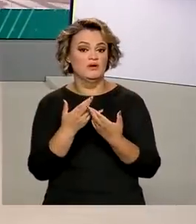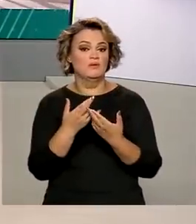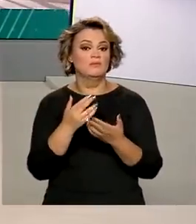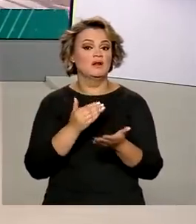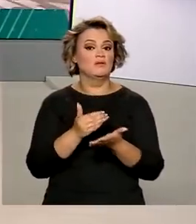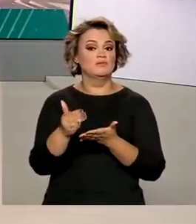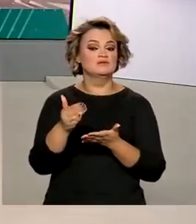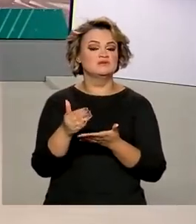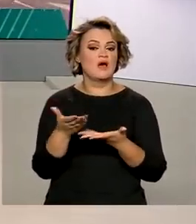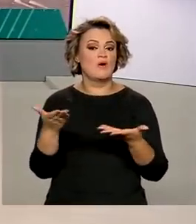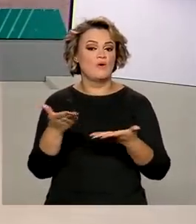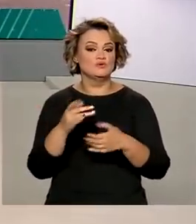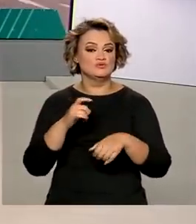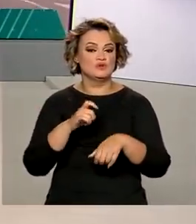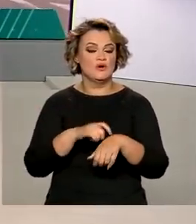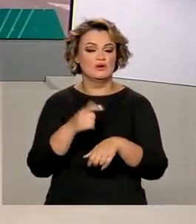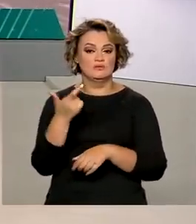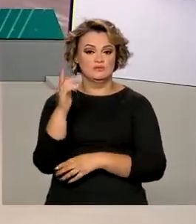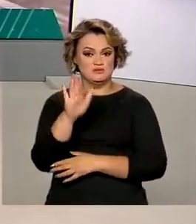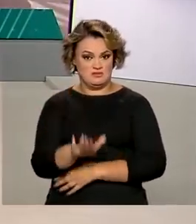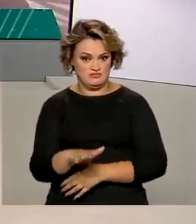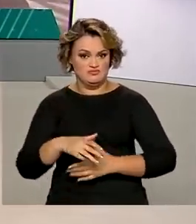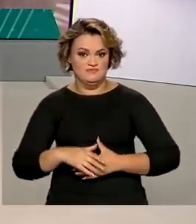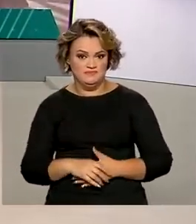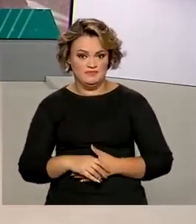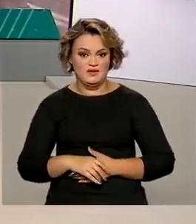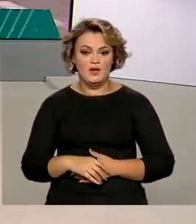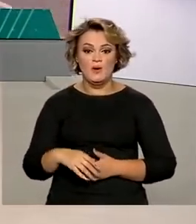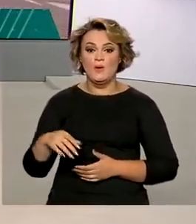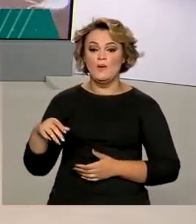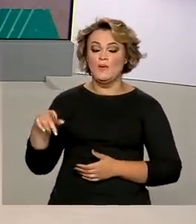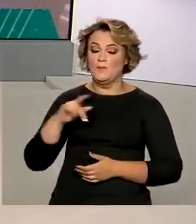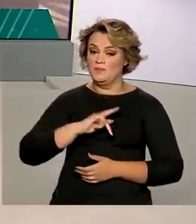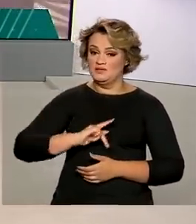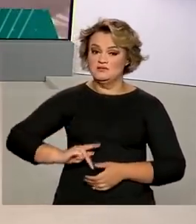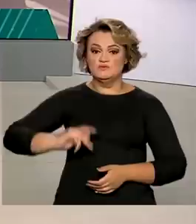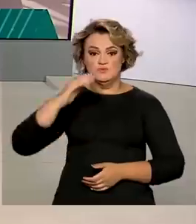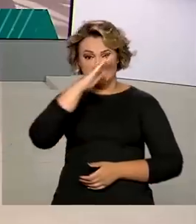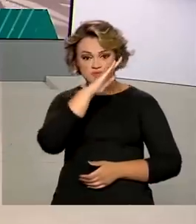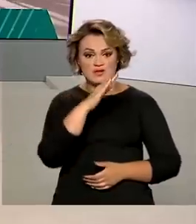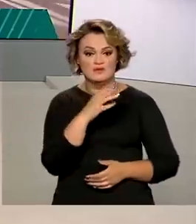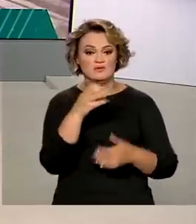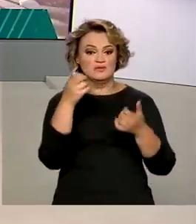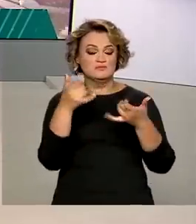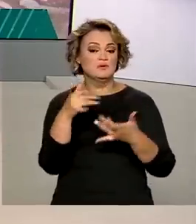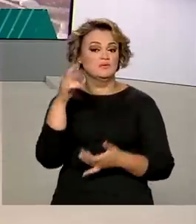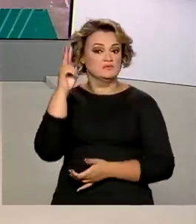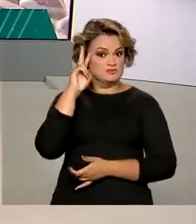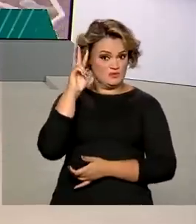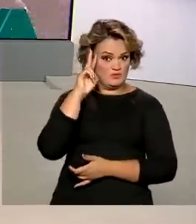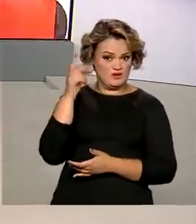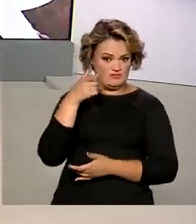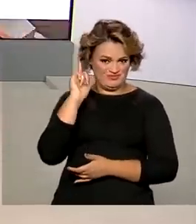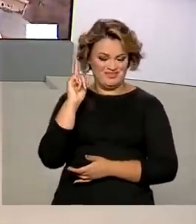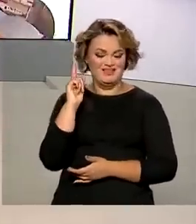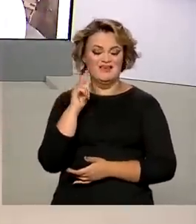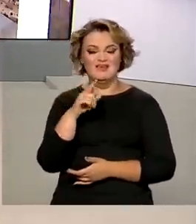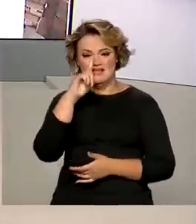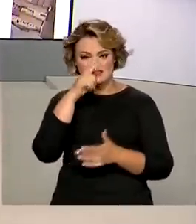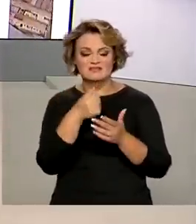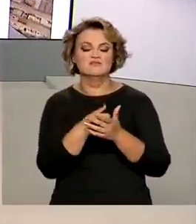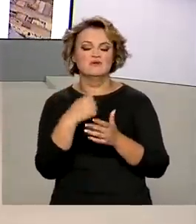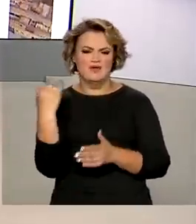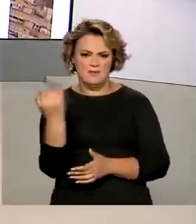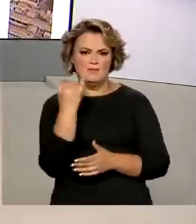marcada para começar por volta das duas horas da tarde. O presidente Jair Bolsonaro afirmou nesta segunda-feira que a medida é